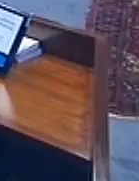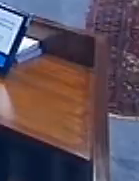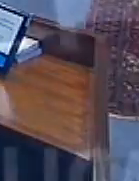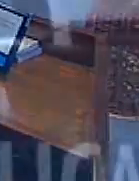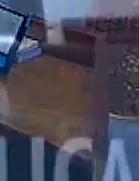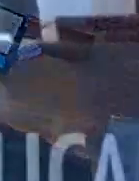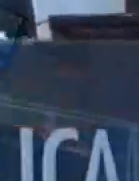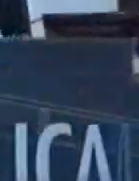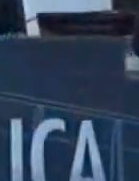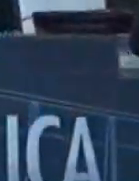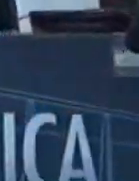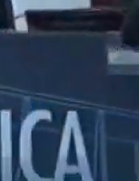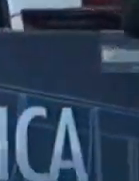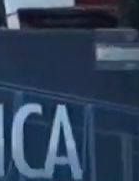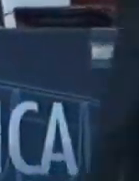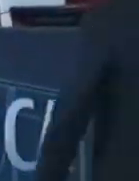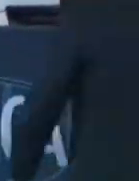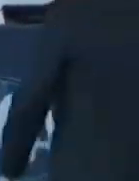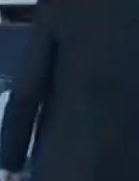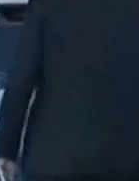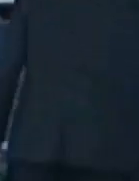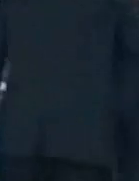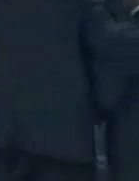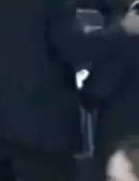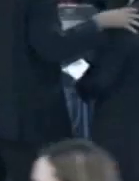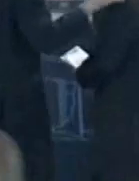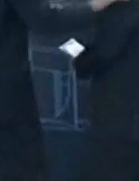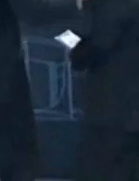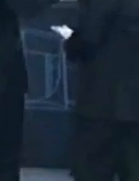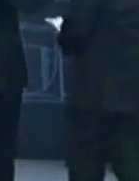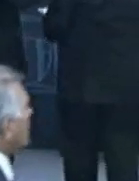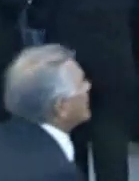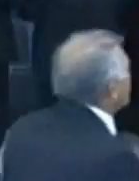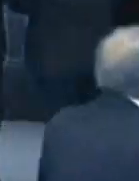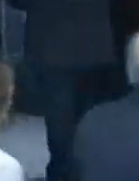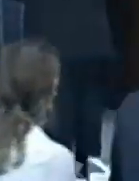alguma coisa errada.